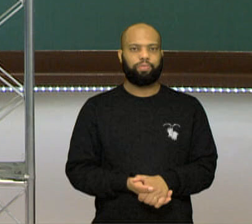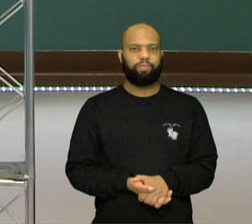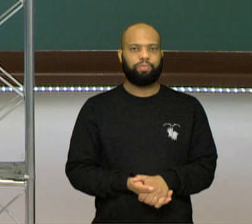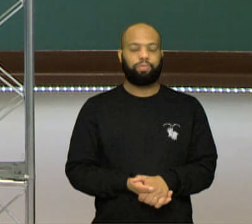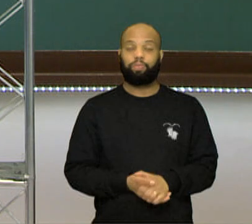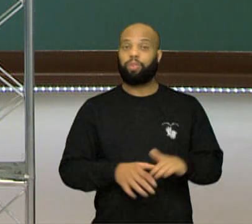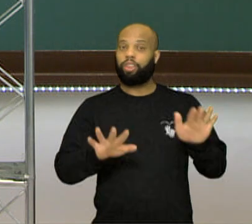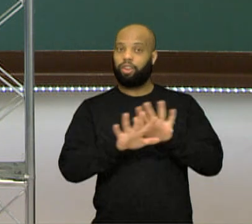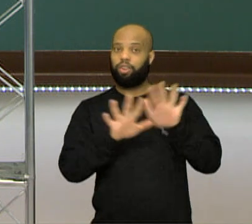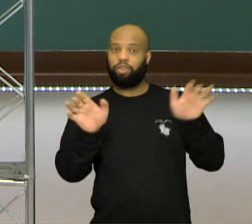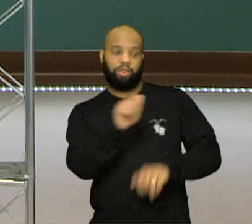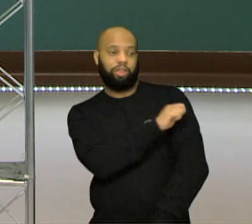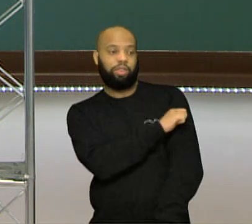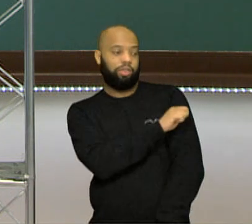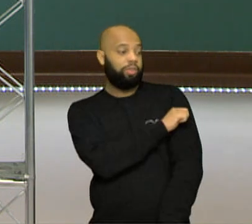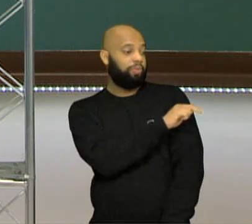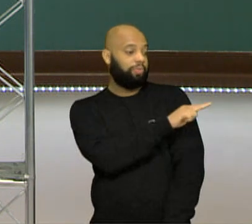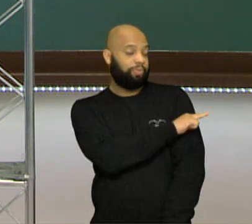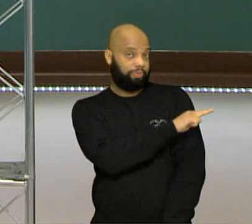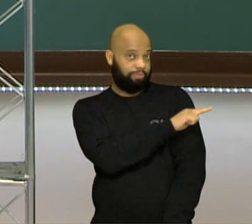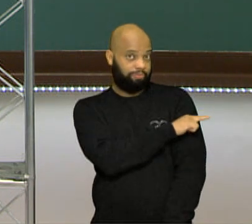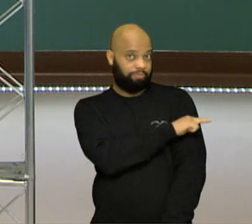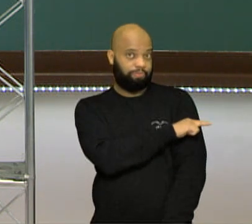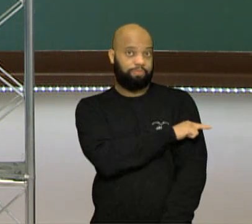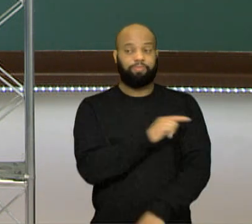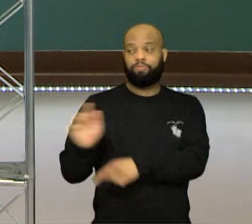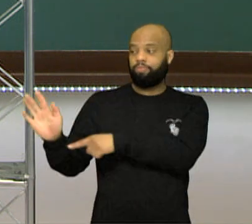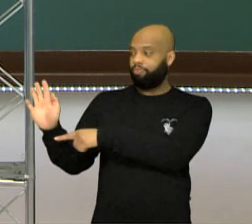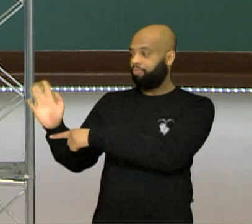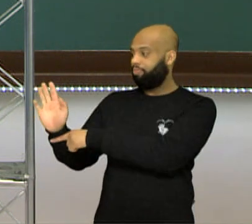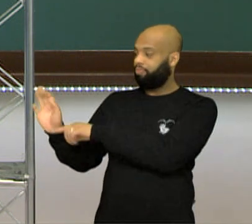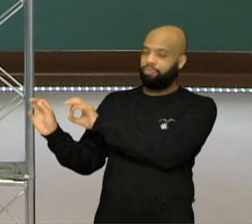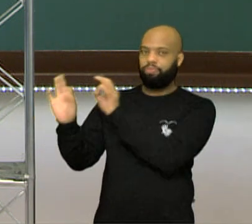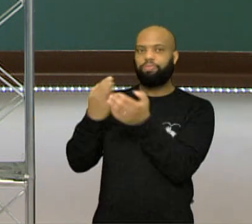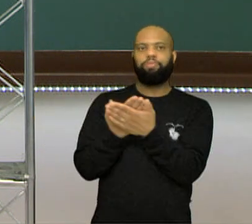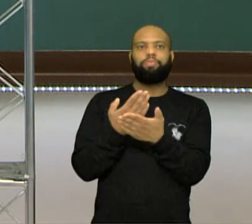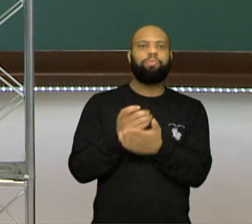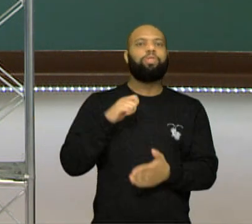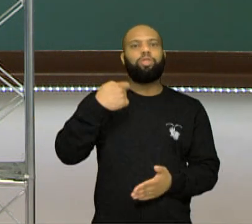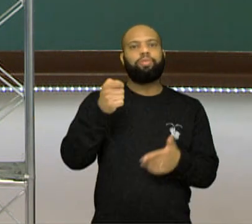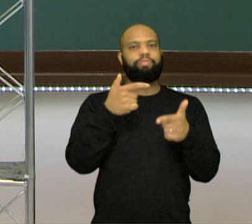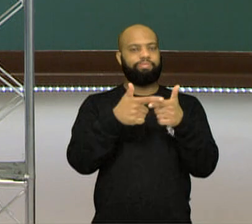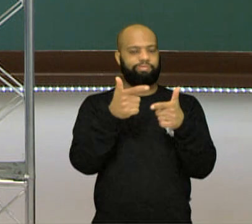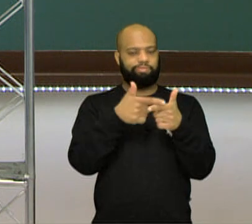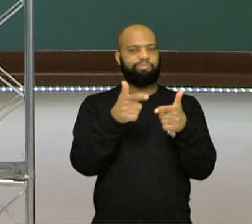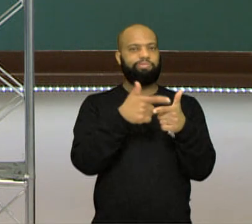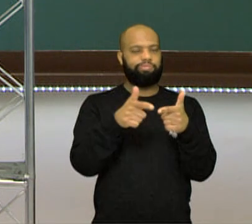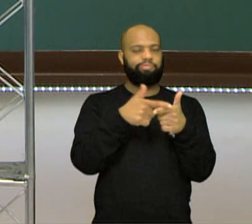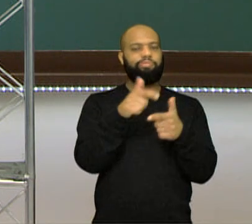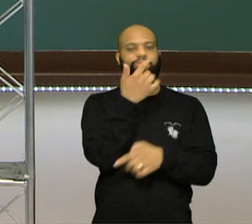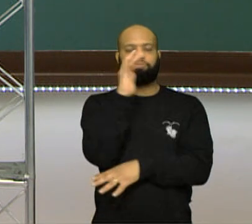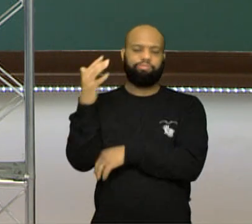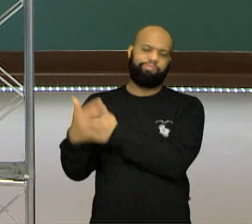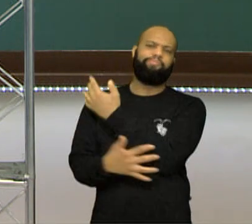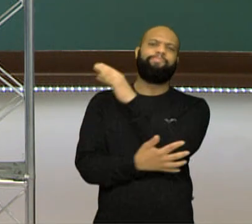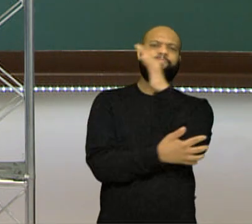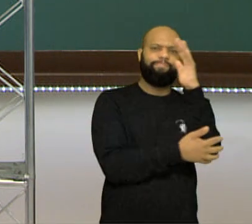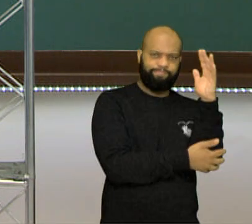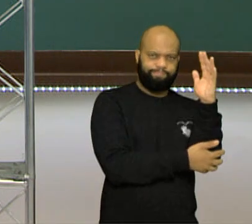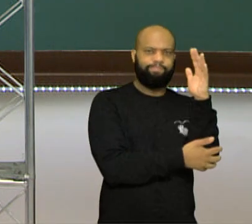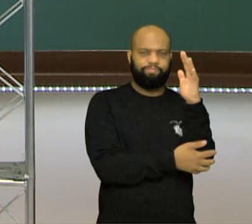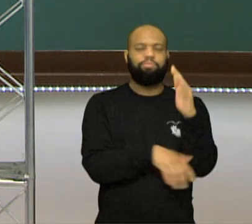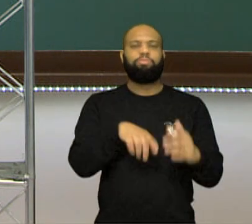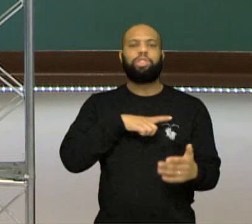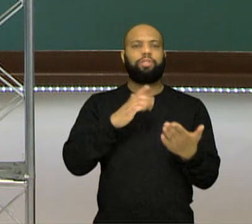Olá estudantes do sétimo ano, neste vídeo vamos falar sobre os problemas ambientais urbanos, algumas